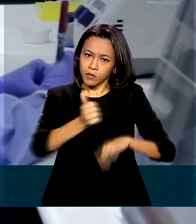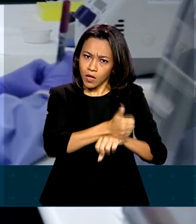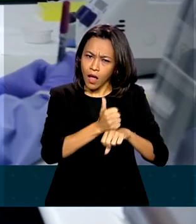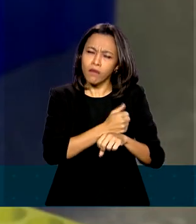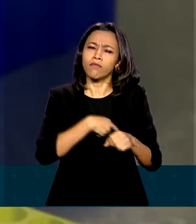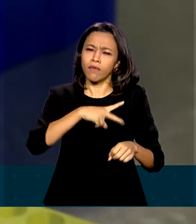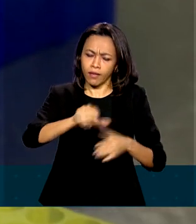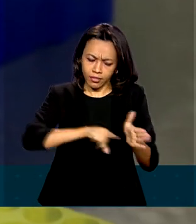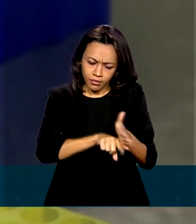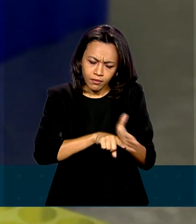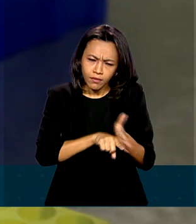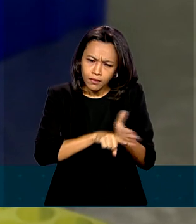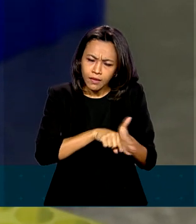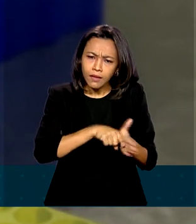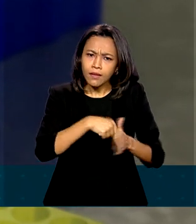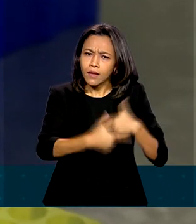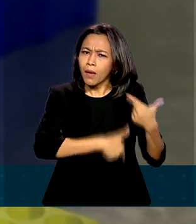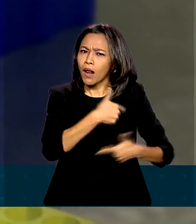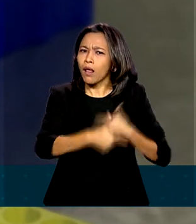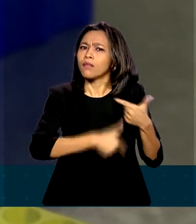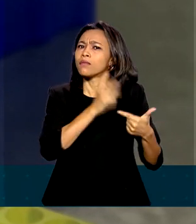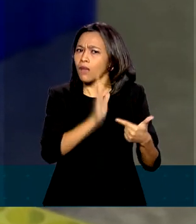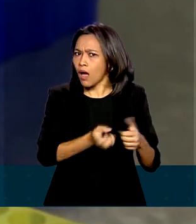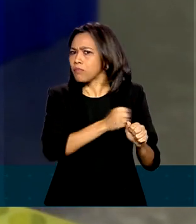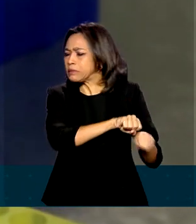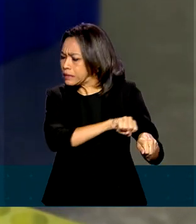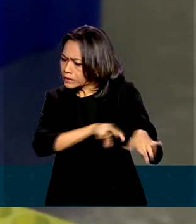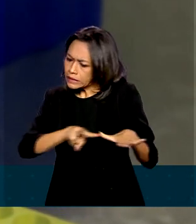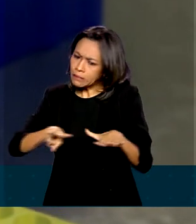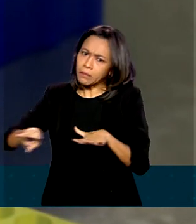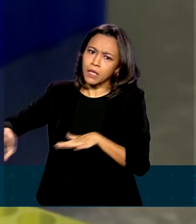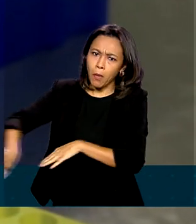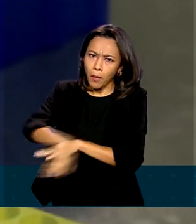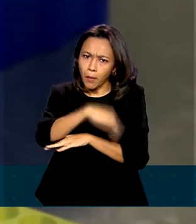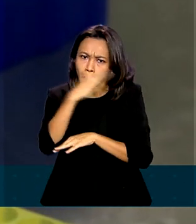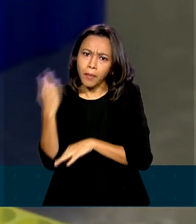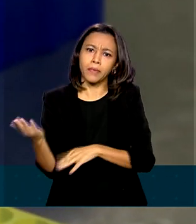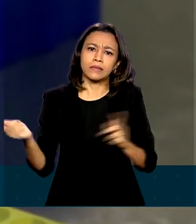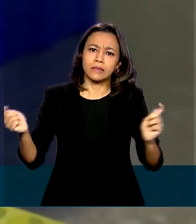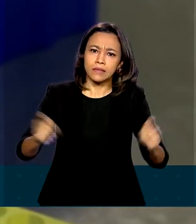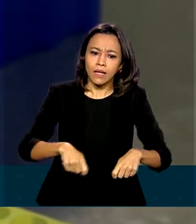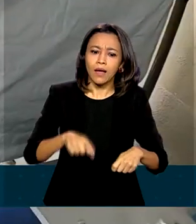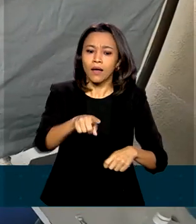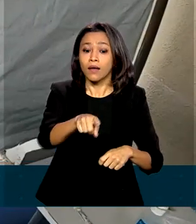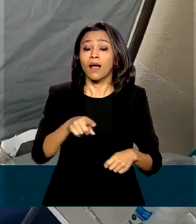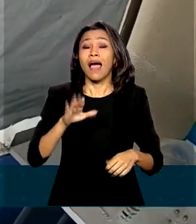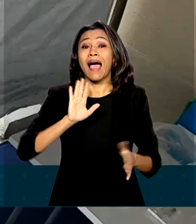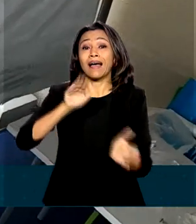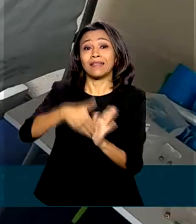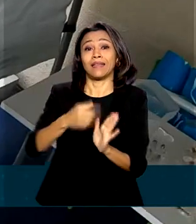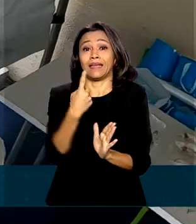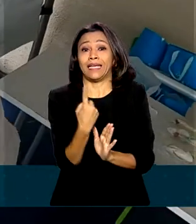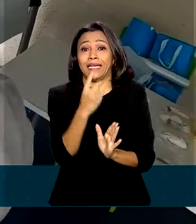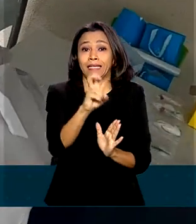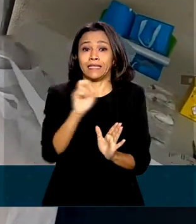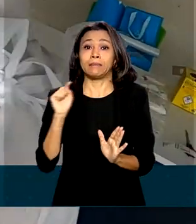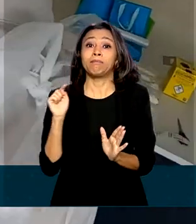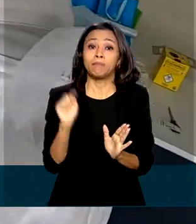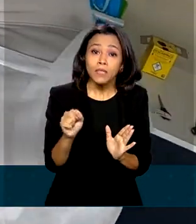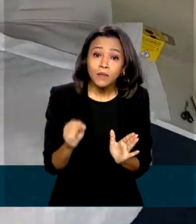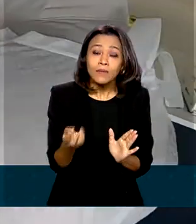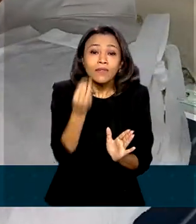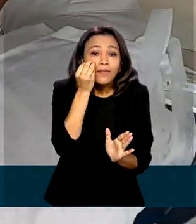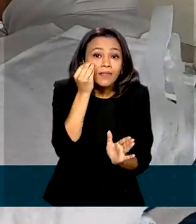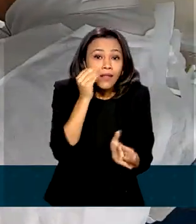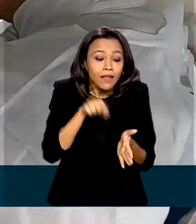capacidade para funcionar a semana inteira de forma integral e processar diariamente até 15 mil testes moleculares